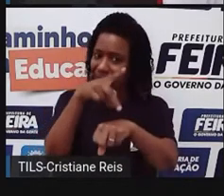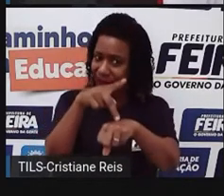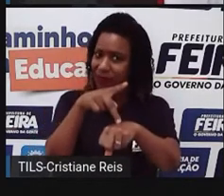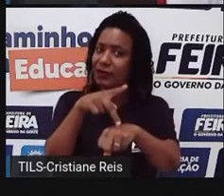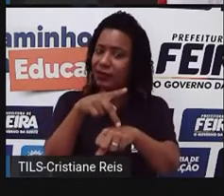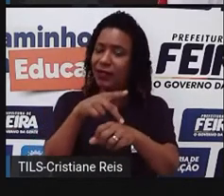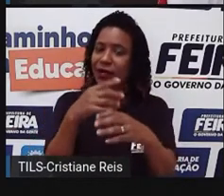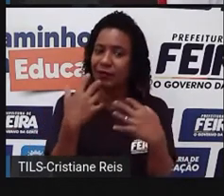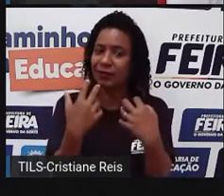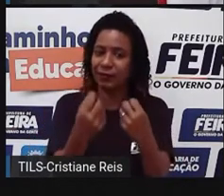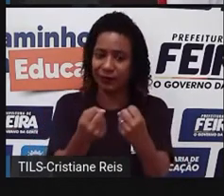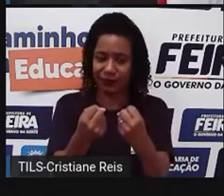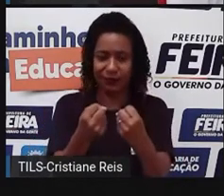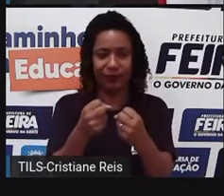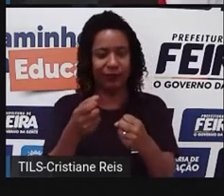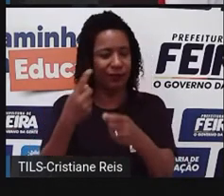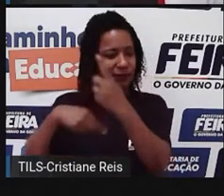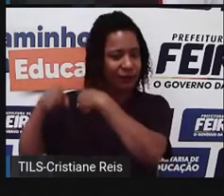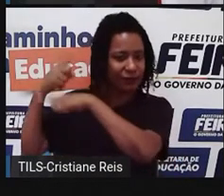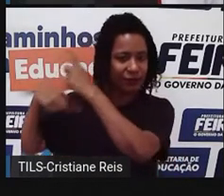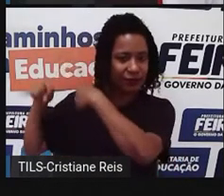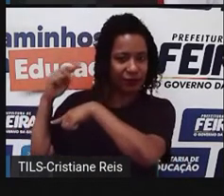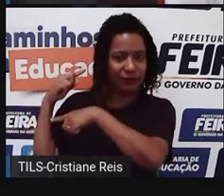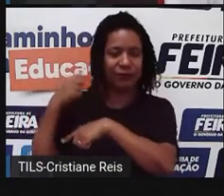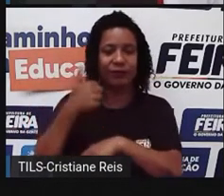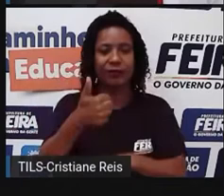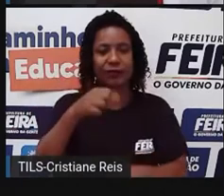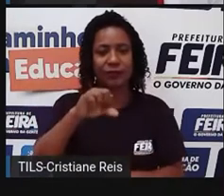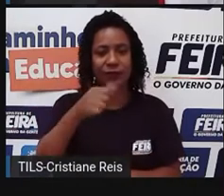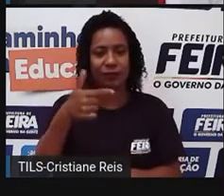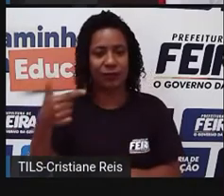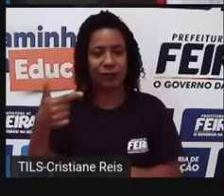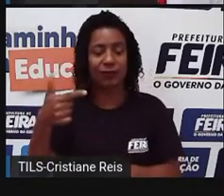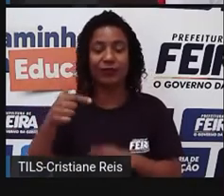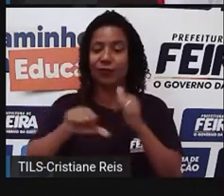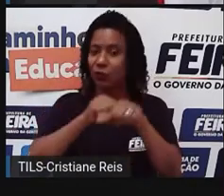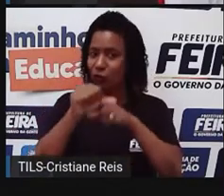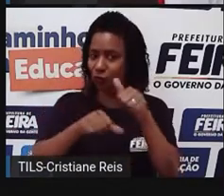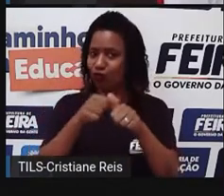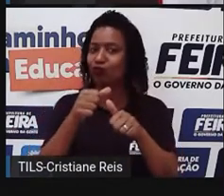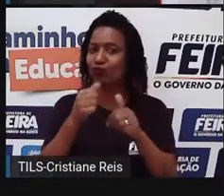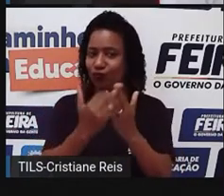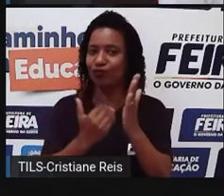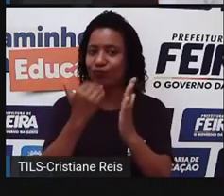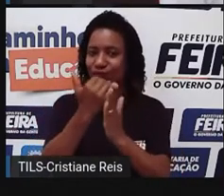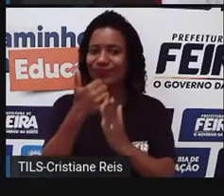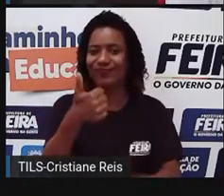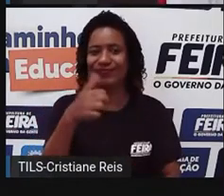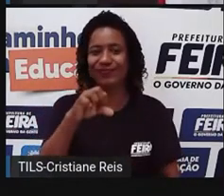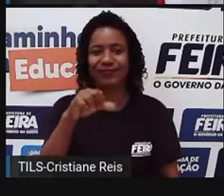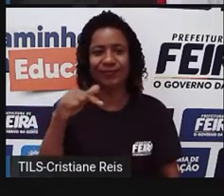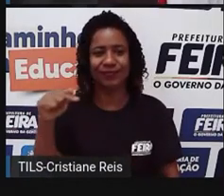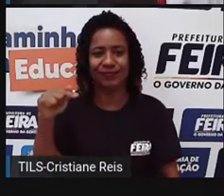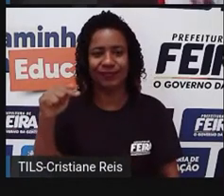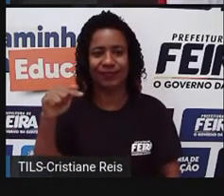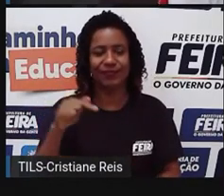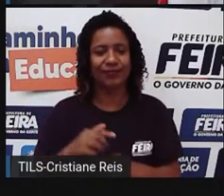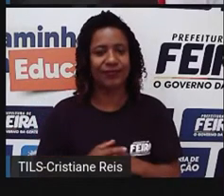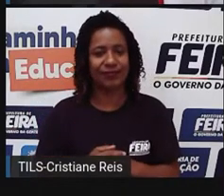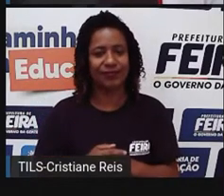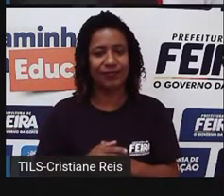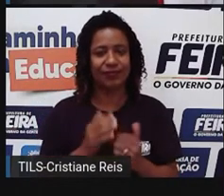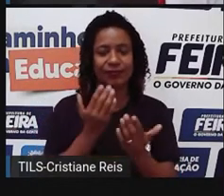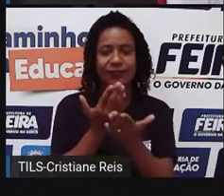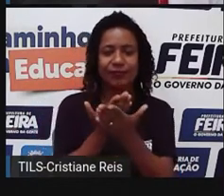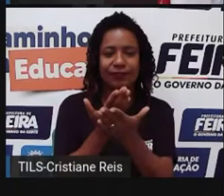o bom tempo era um só 192, mas agora, né, mais um passou a ser reconhecido. Então, para que a gente estude